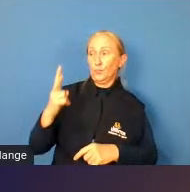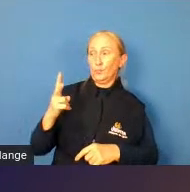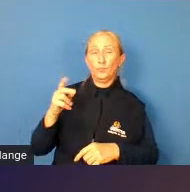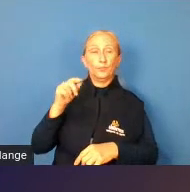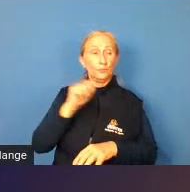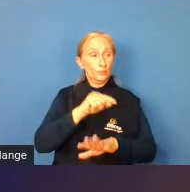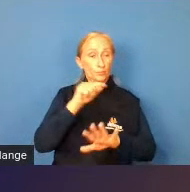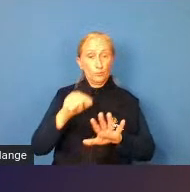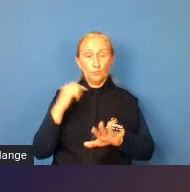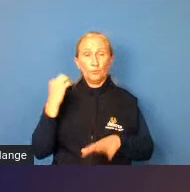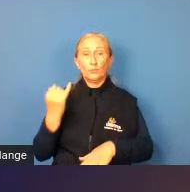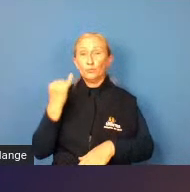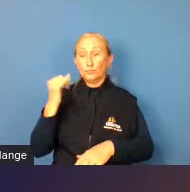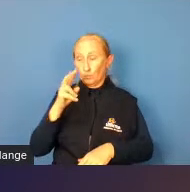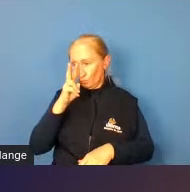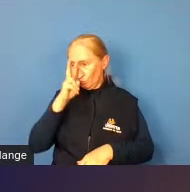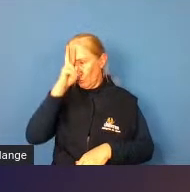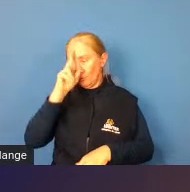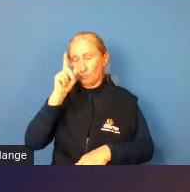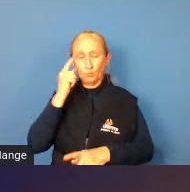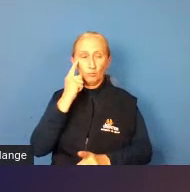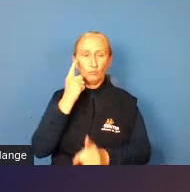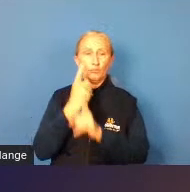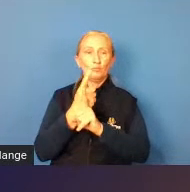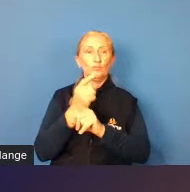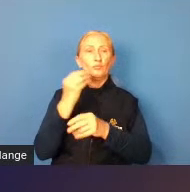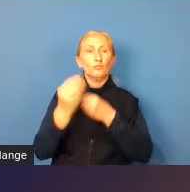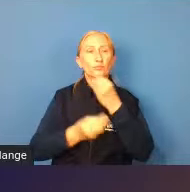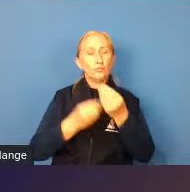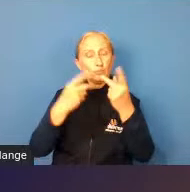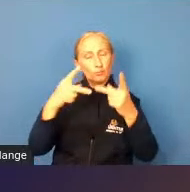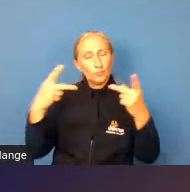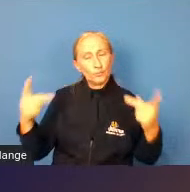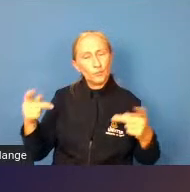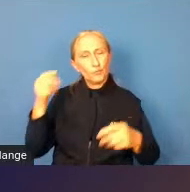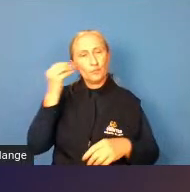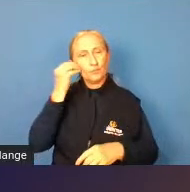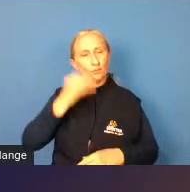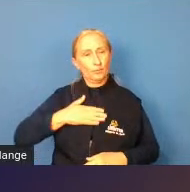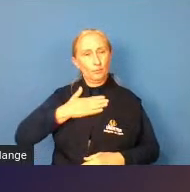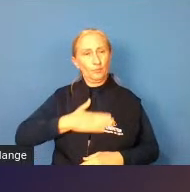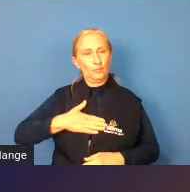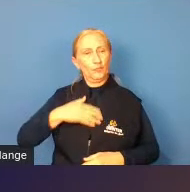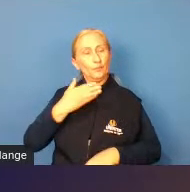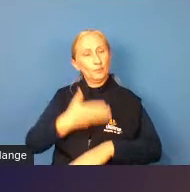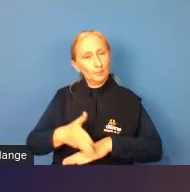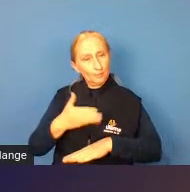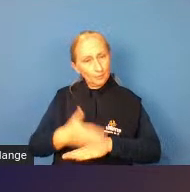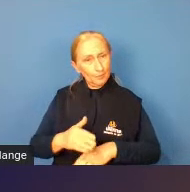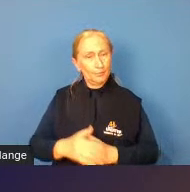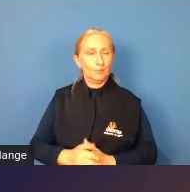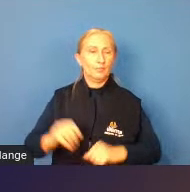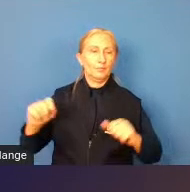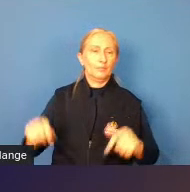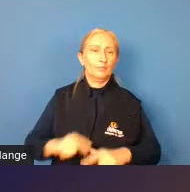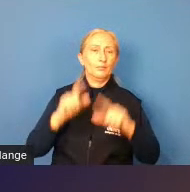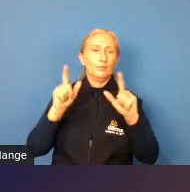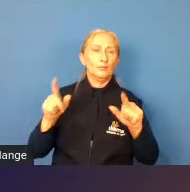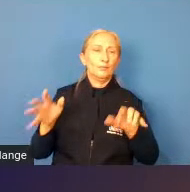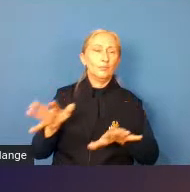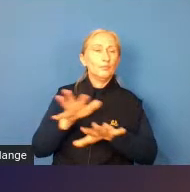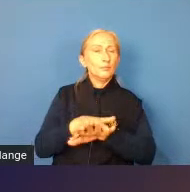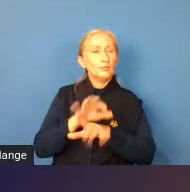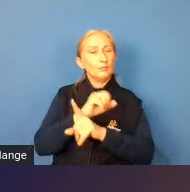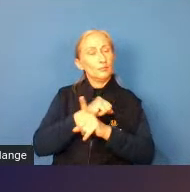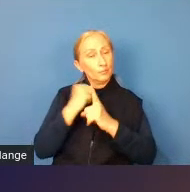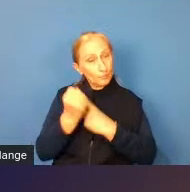pontos fortes do aluno fazer o aluno descobrir os pontos fortes dele para ele ter prazer naquilo que ele está praticando e claro além da inclusão social